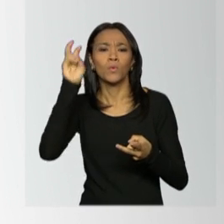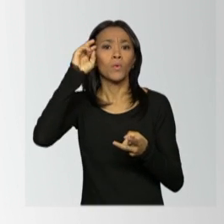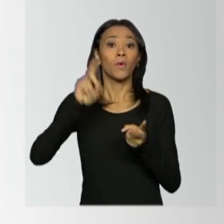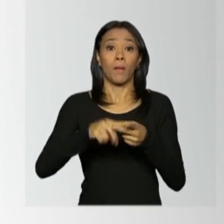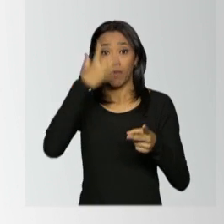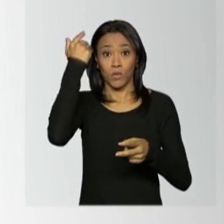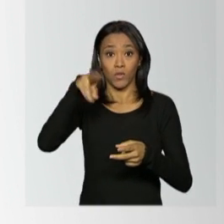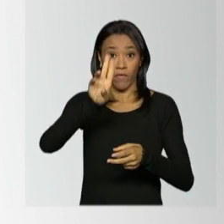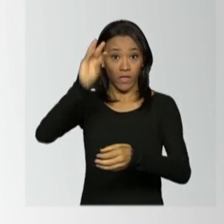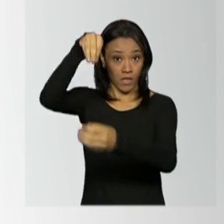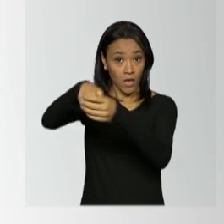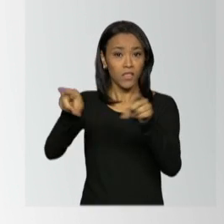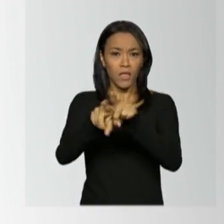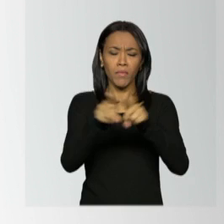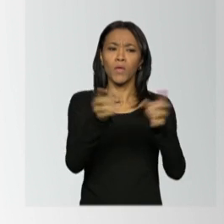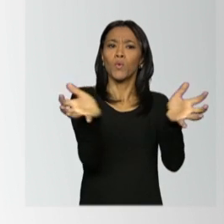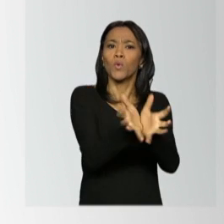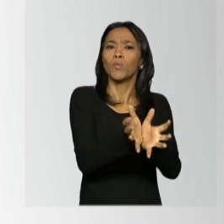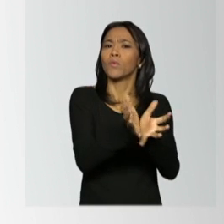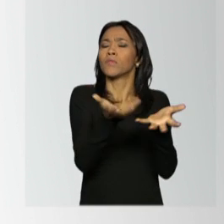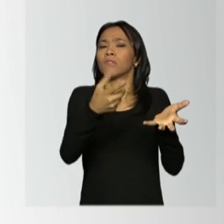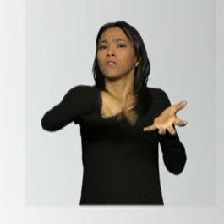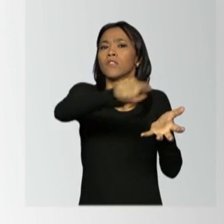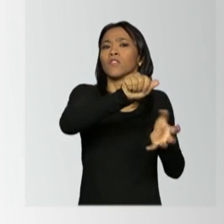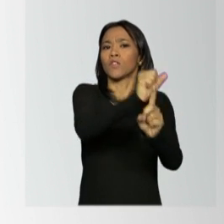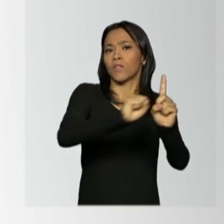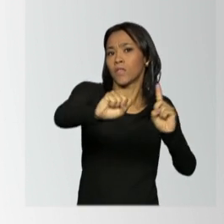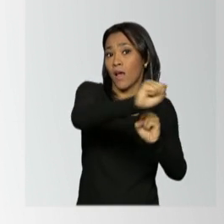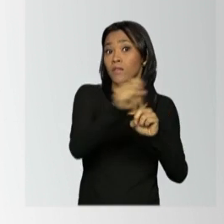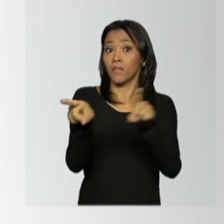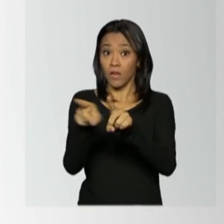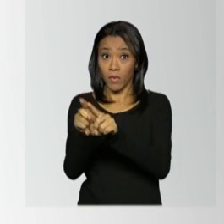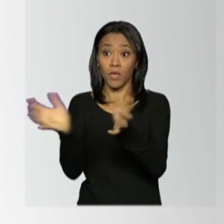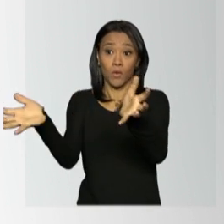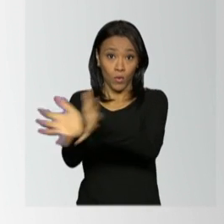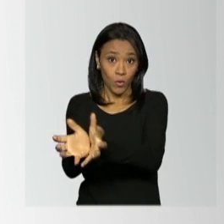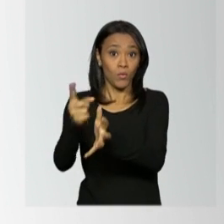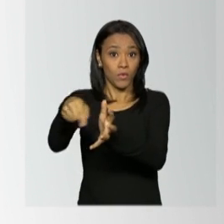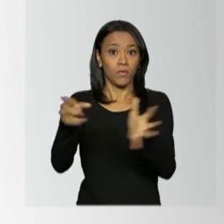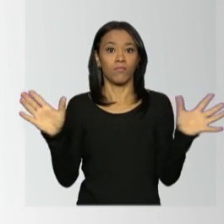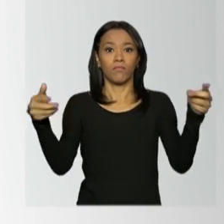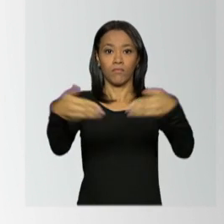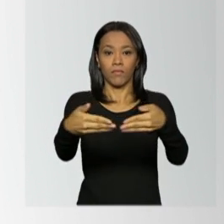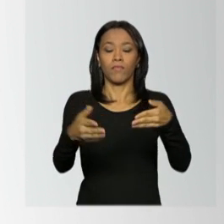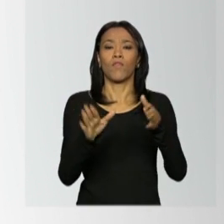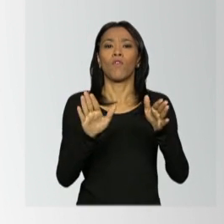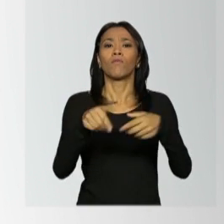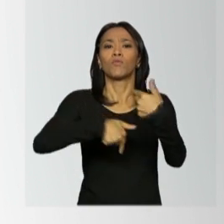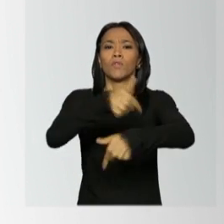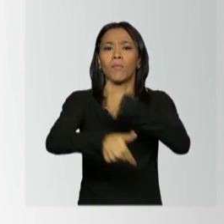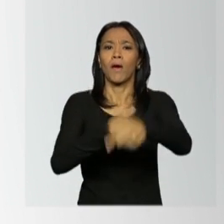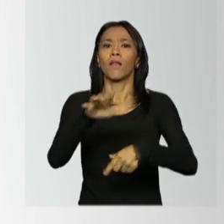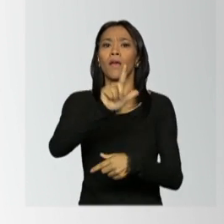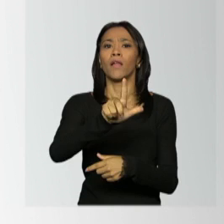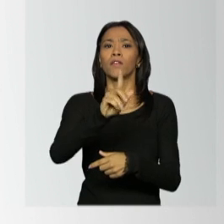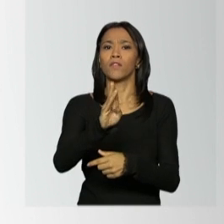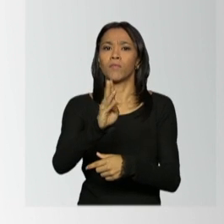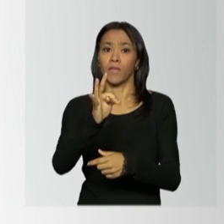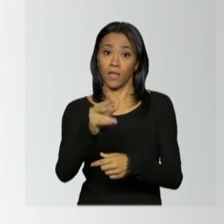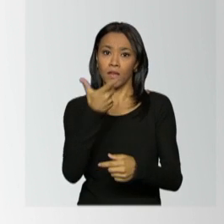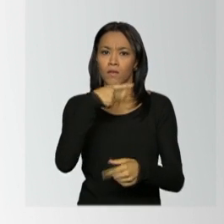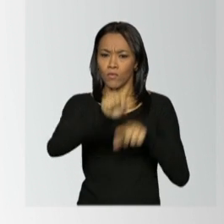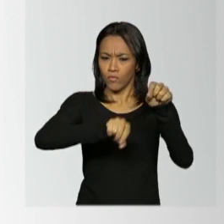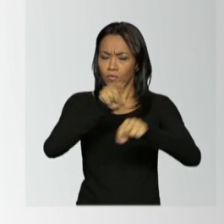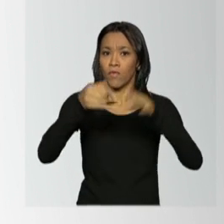e representantes de movimentos sociais e entidades com atuação na área cultural LGBT. O mandato dos membros selecionados